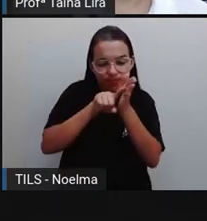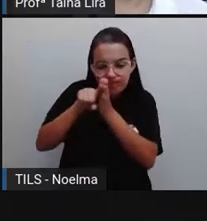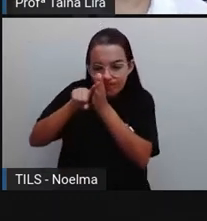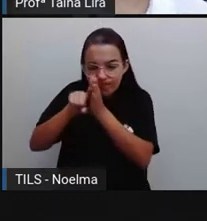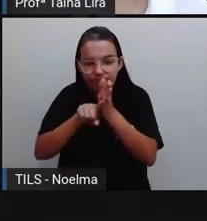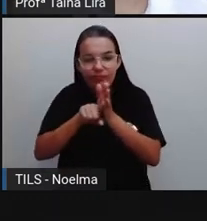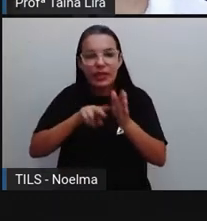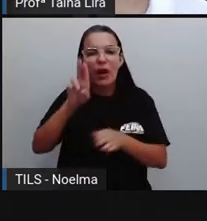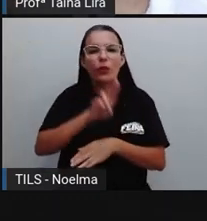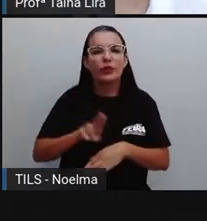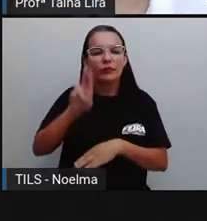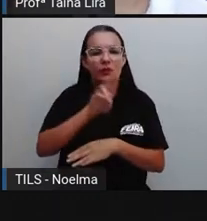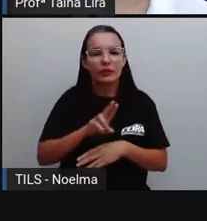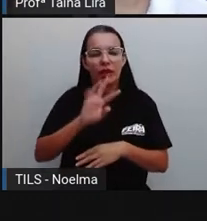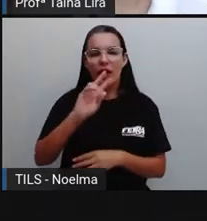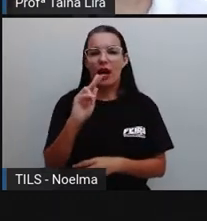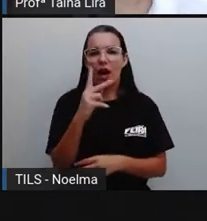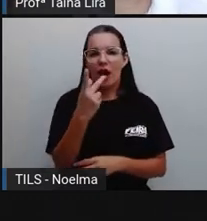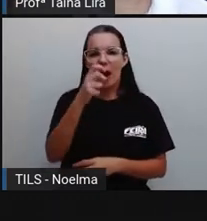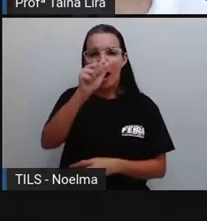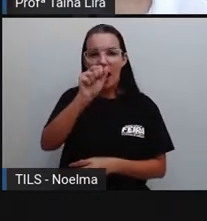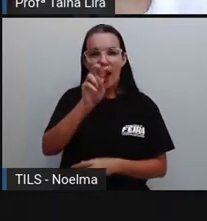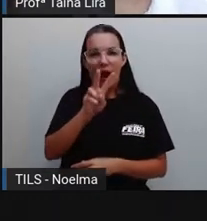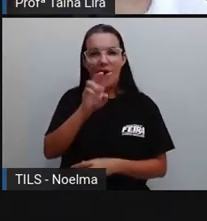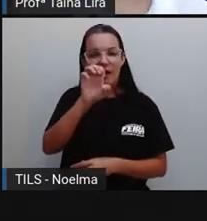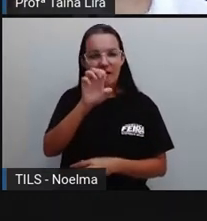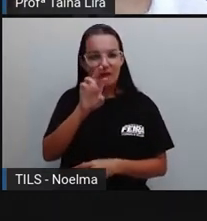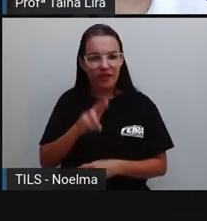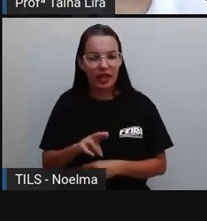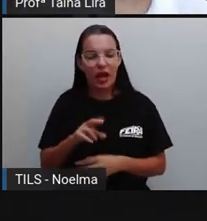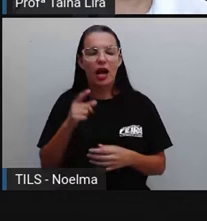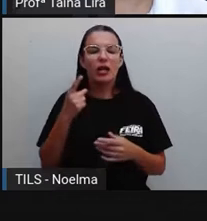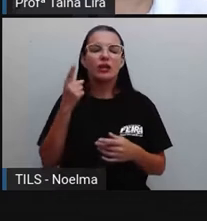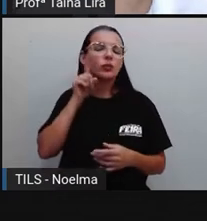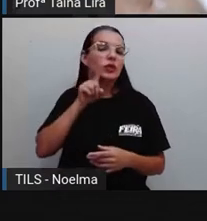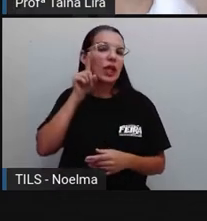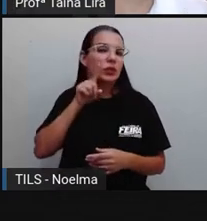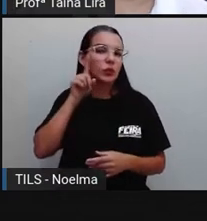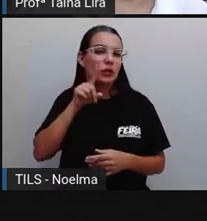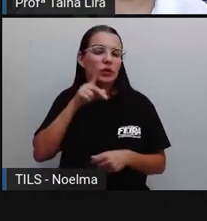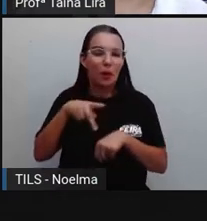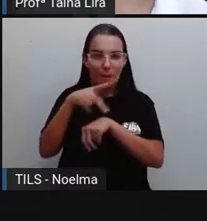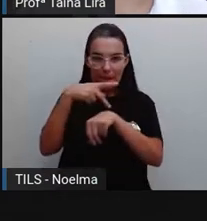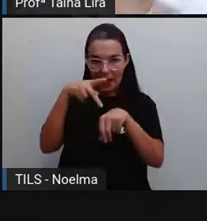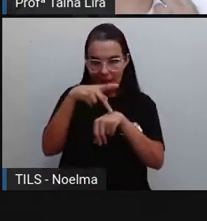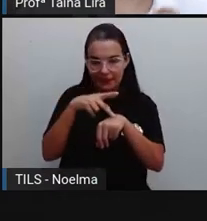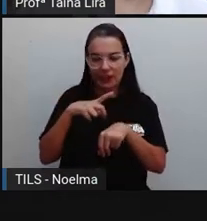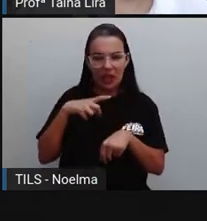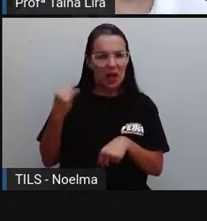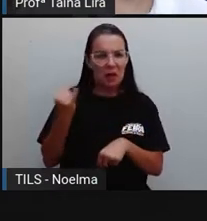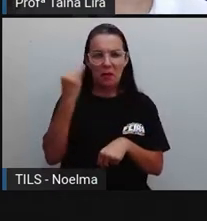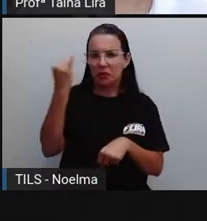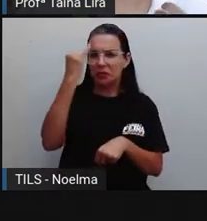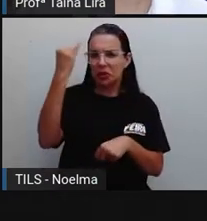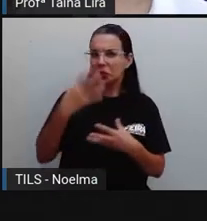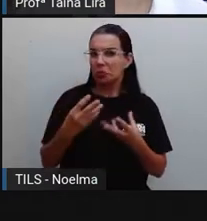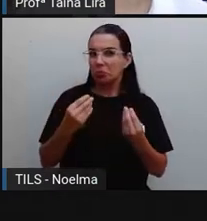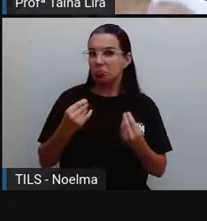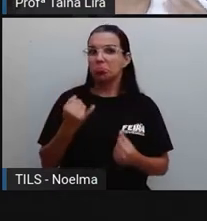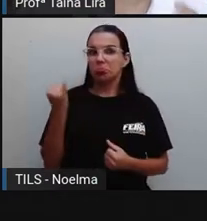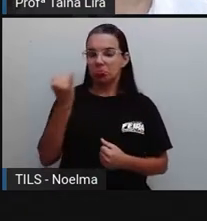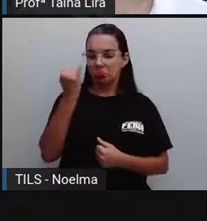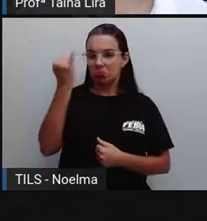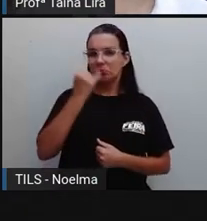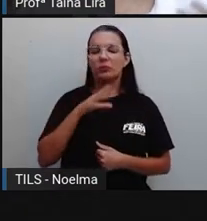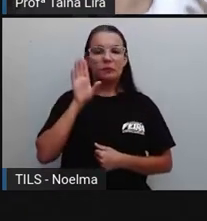universidade, chamada Harvard. É uma universidade dos Estados Unidos, muito importante, muito conceituada, tá?